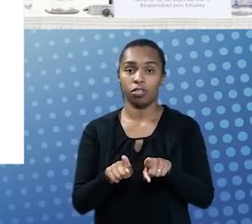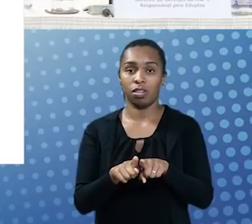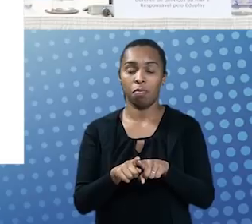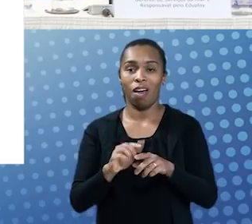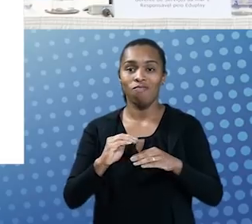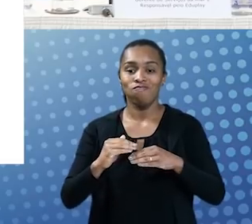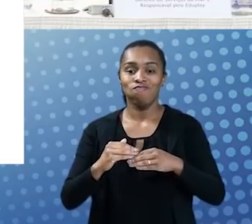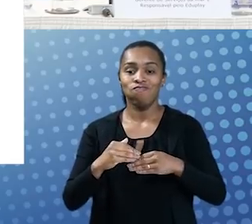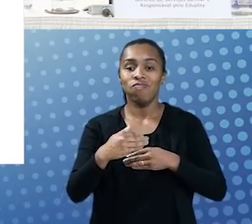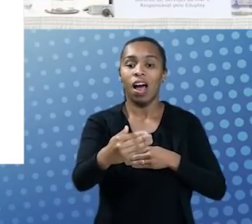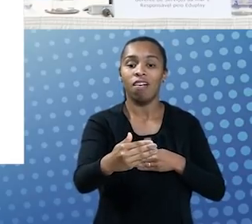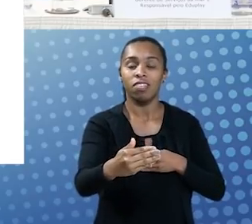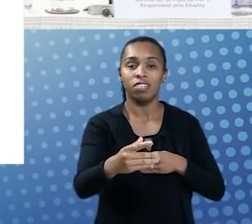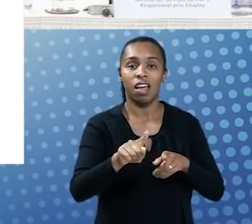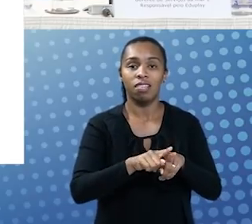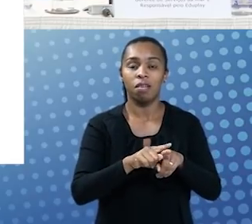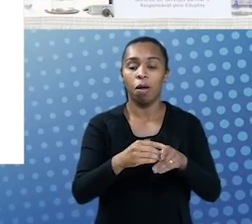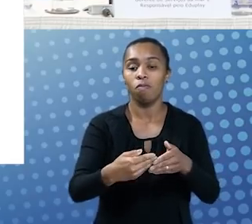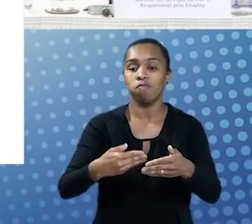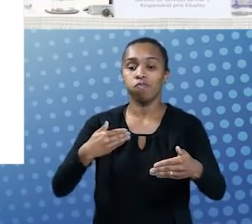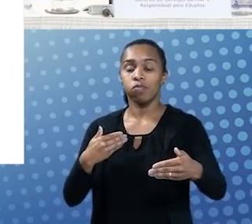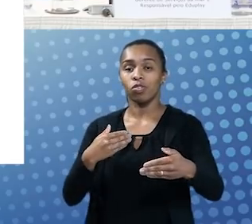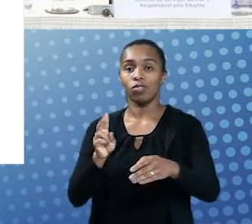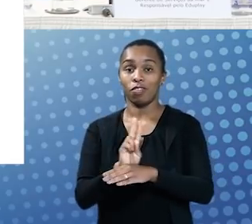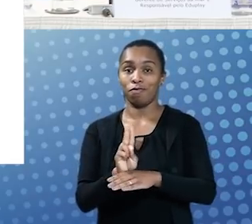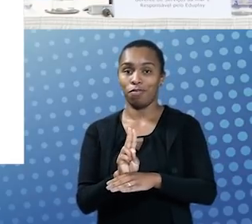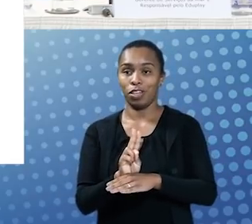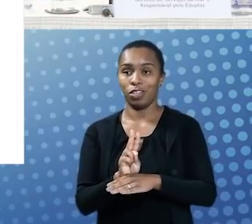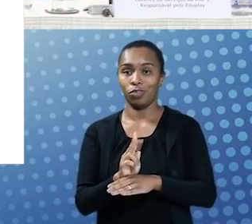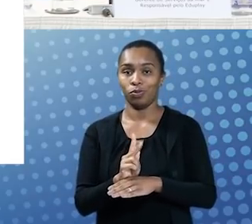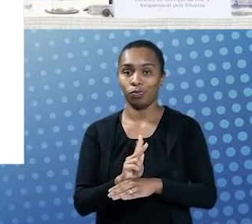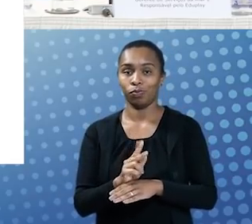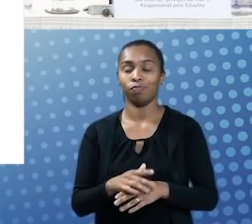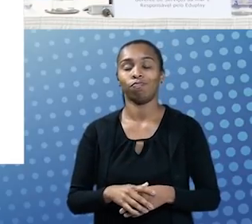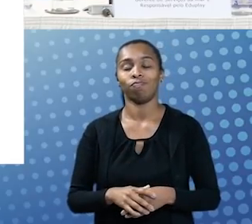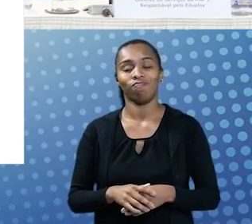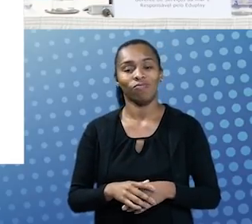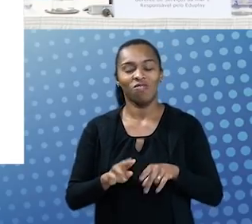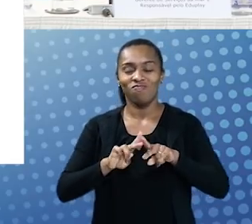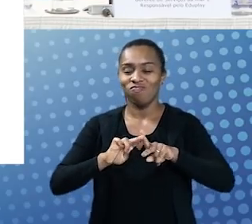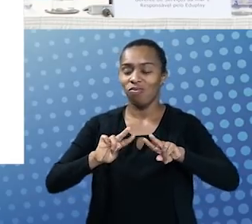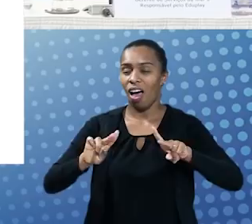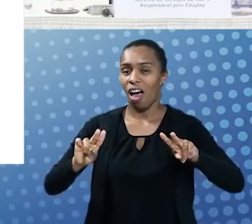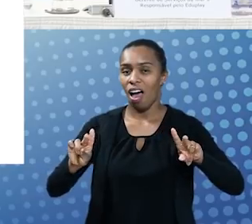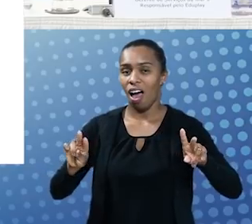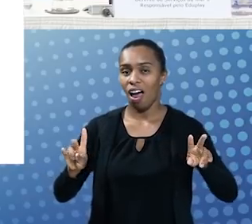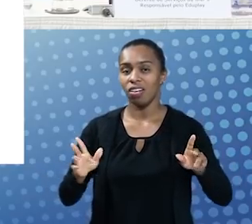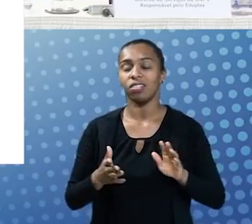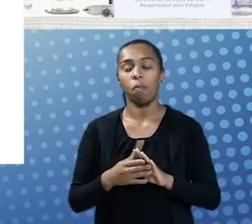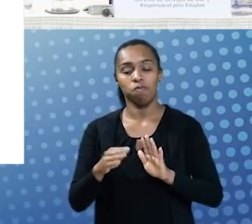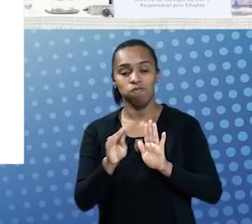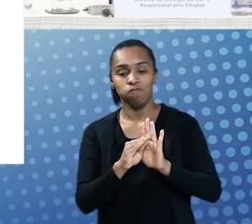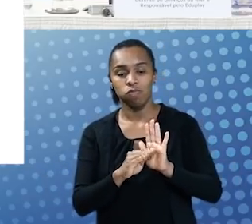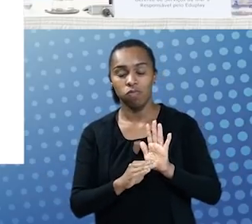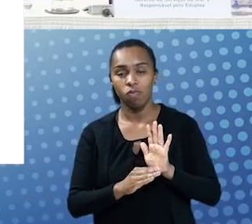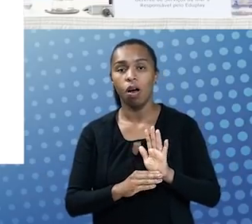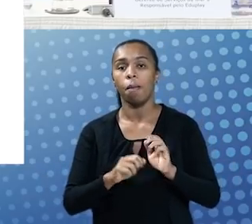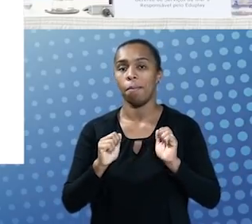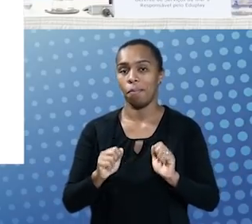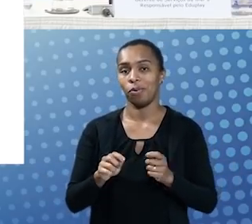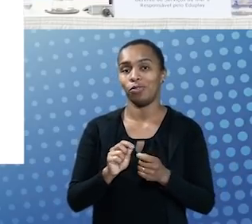você avançar e retroceder no vídeo, então, são funcionalidades que hoje são presentes nas principais plataformas,